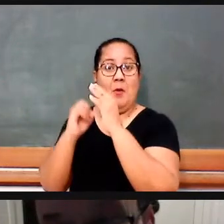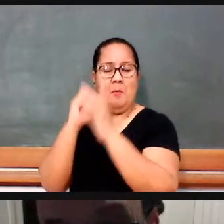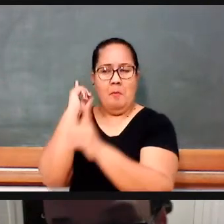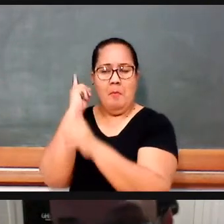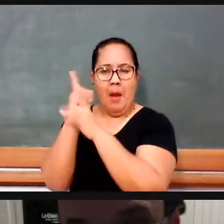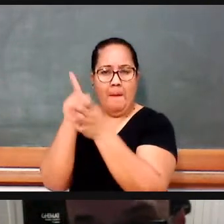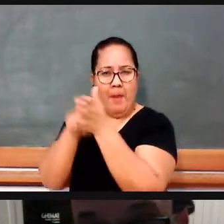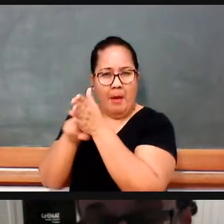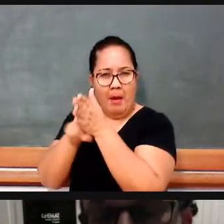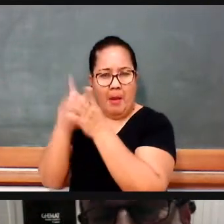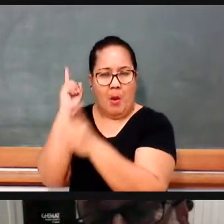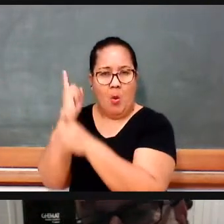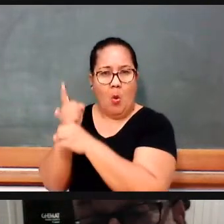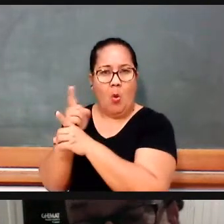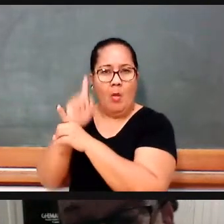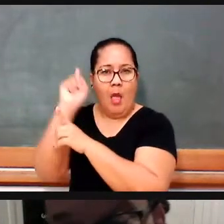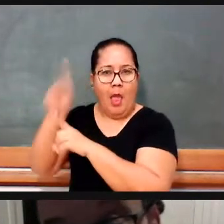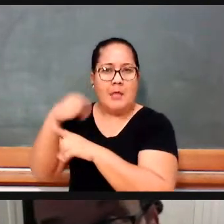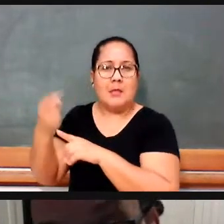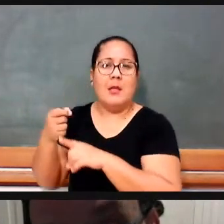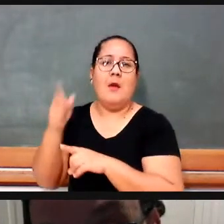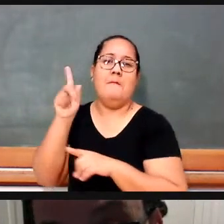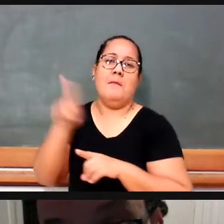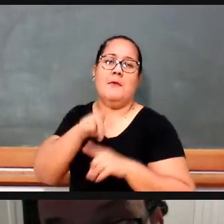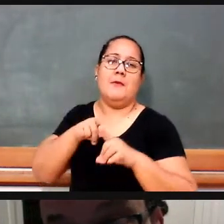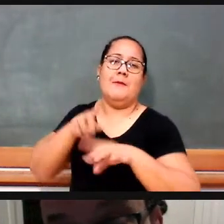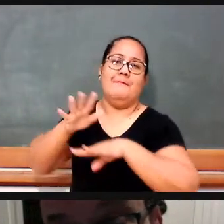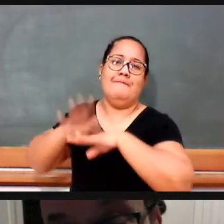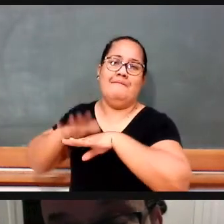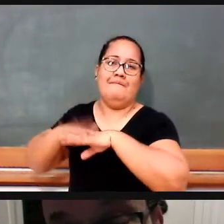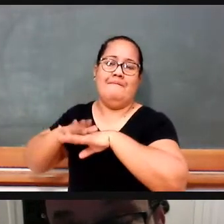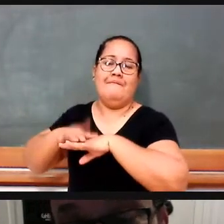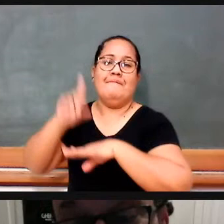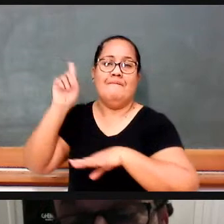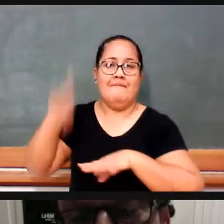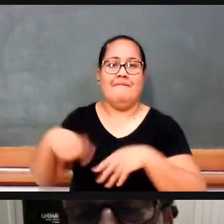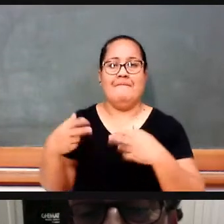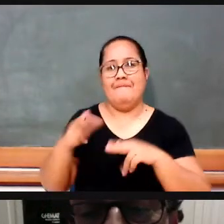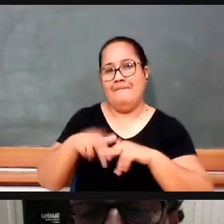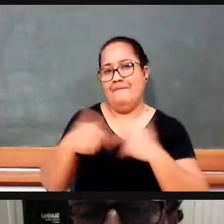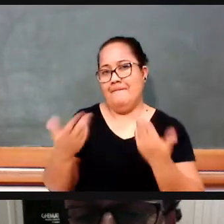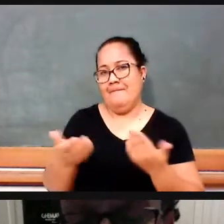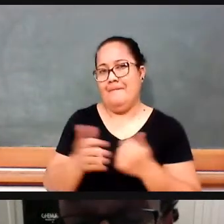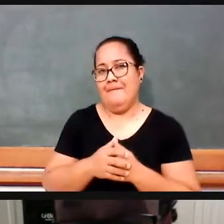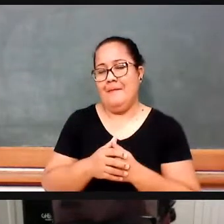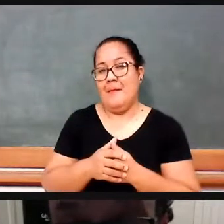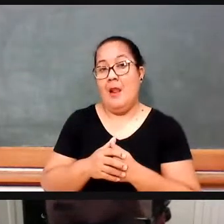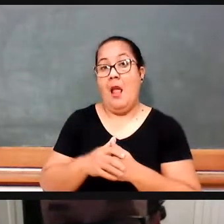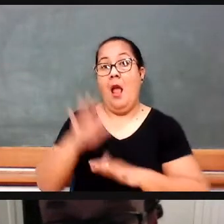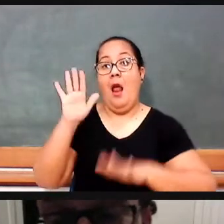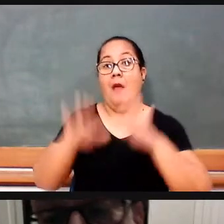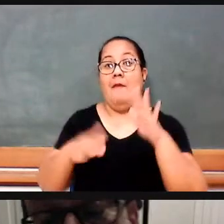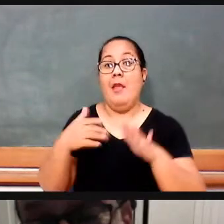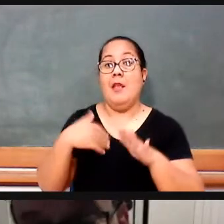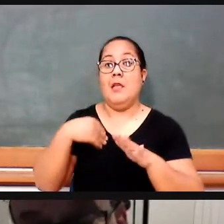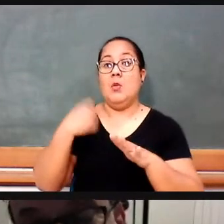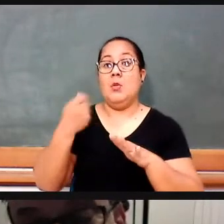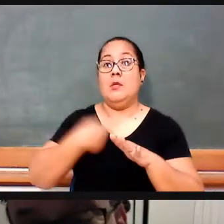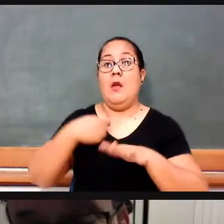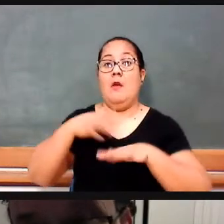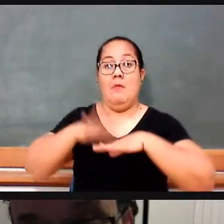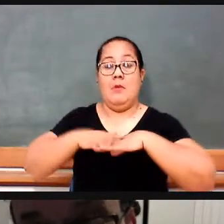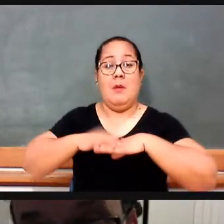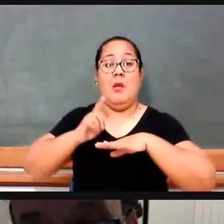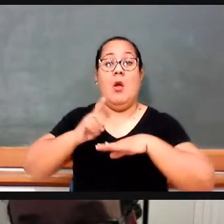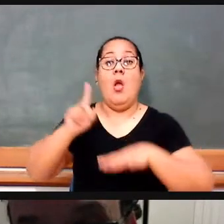professores de matemática, né? Que é um grande problema que a gente tem muitas vezes, a gente quer ser identificado como matemático, nós não somos matemáticos,